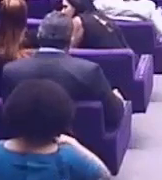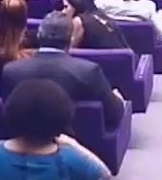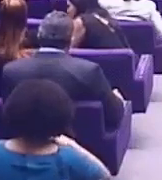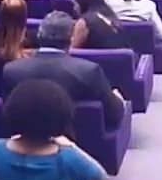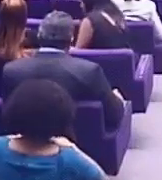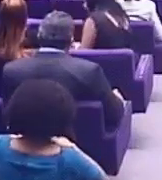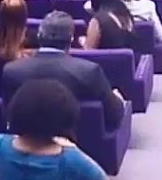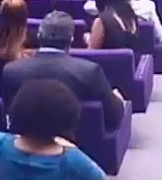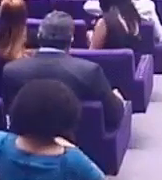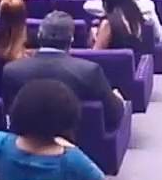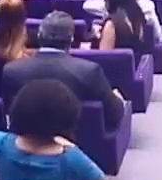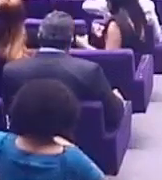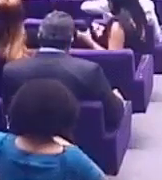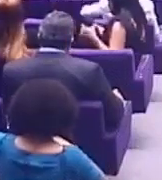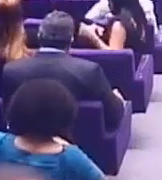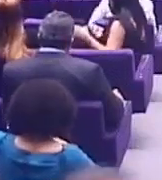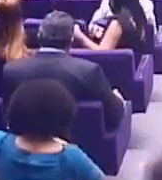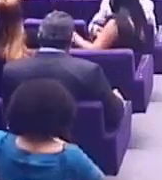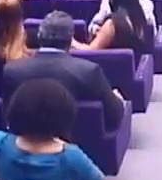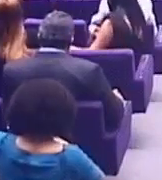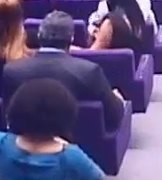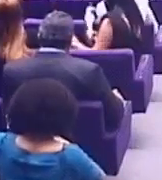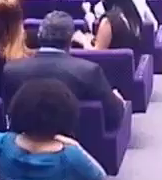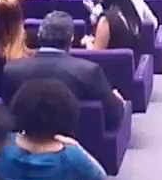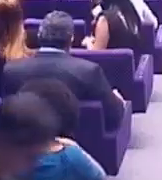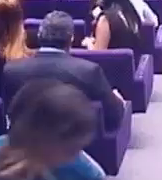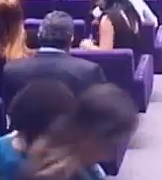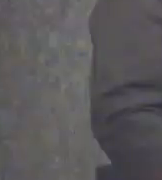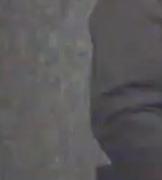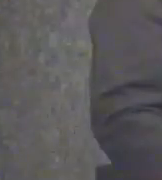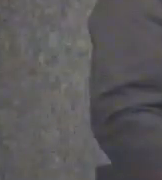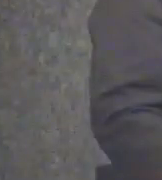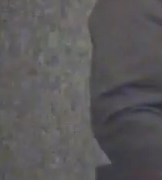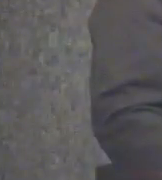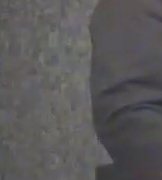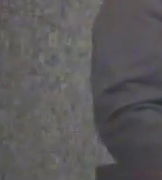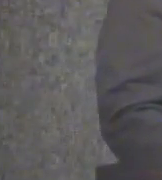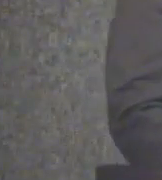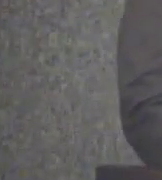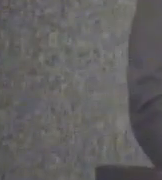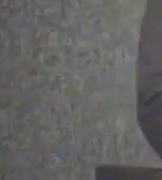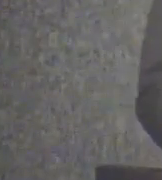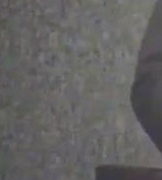aos seus assentos, mantendo os aparelhos celulares no modo silencioso.